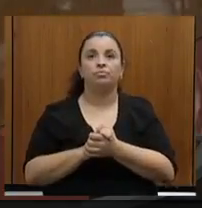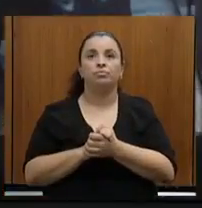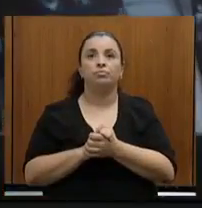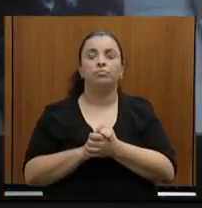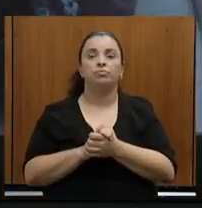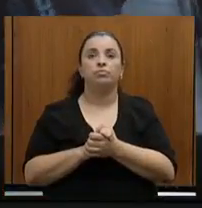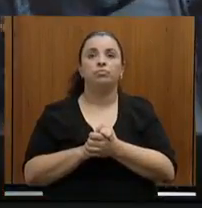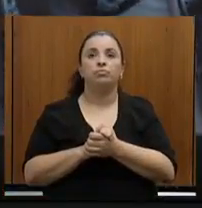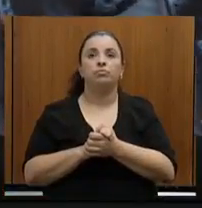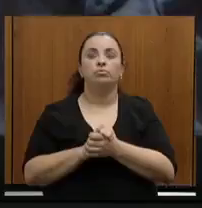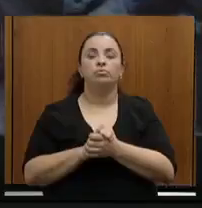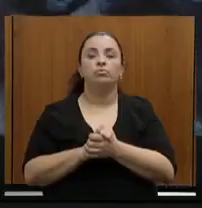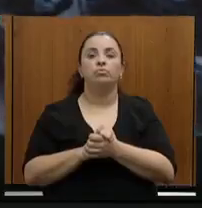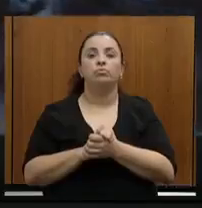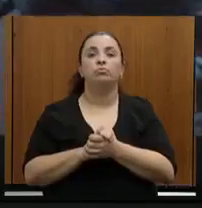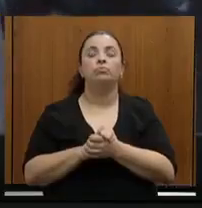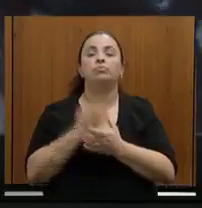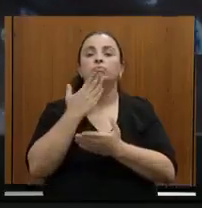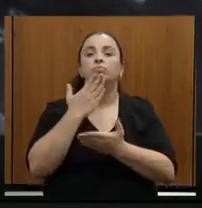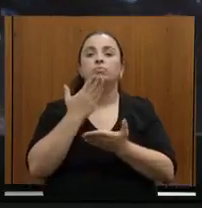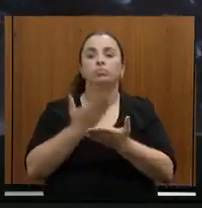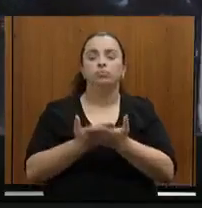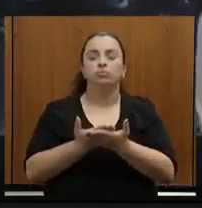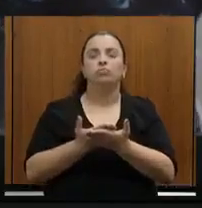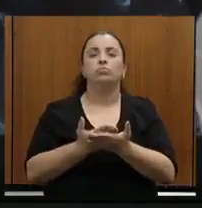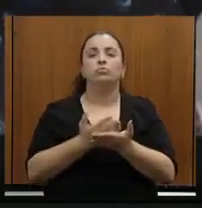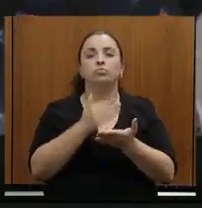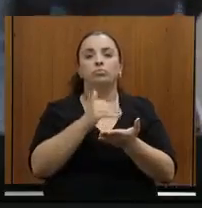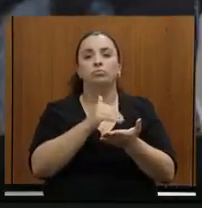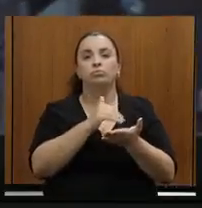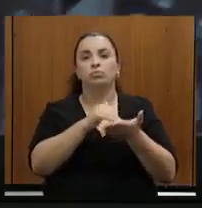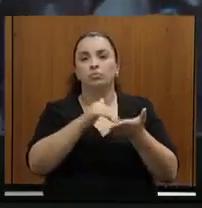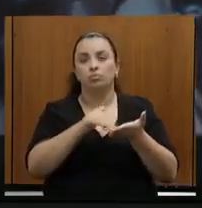Sr. Presidente da Comissão, Sr. Genário de Turismo e Gastronomia,